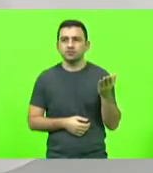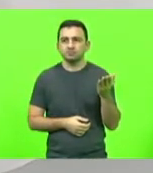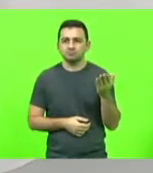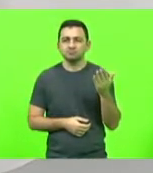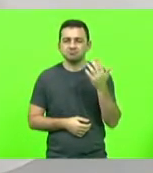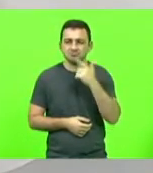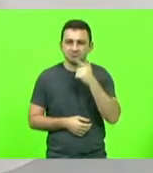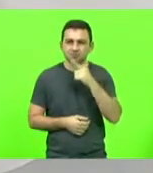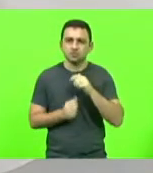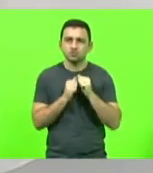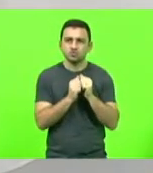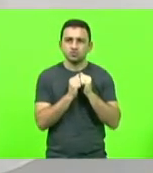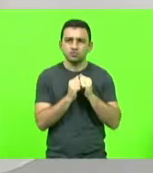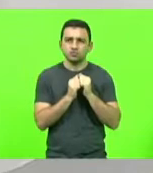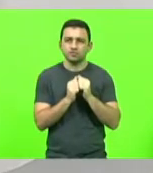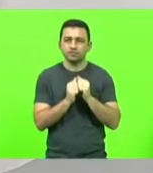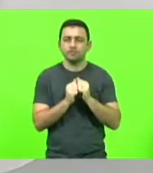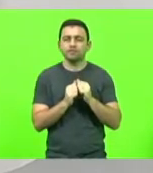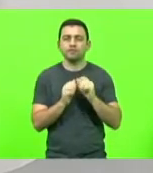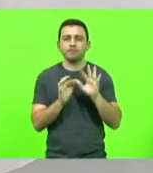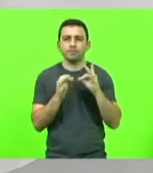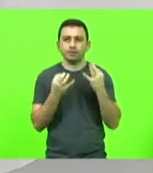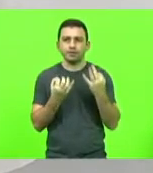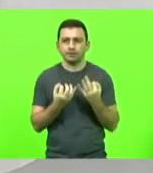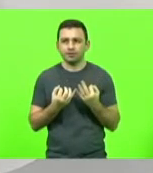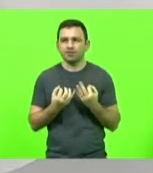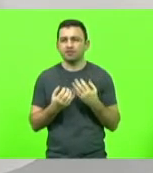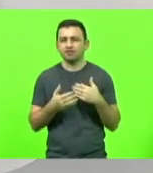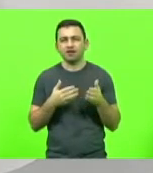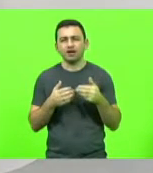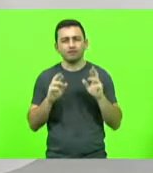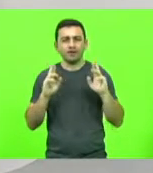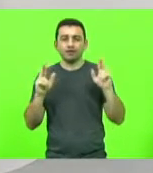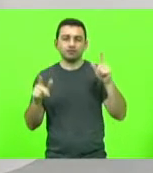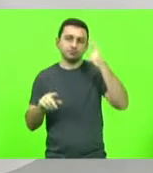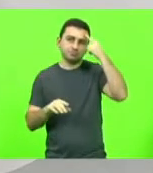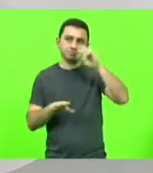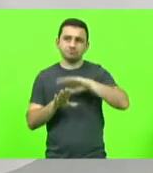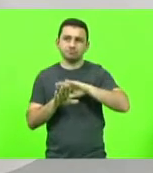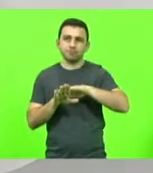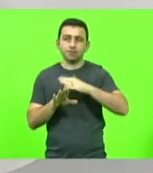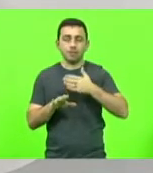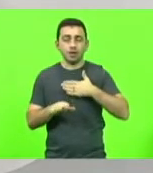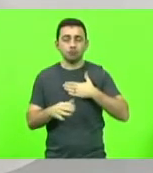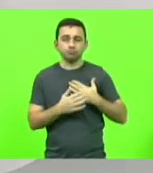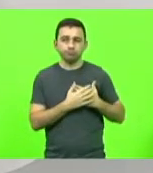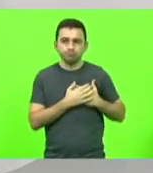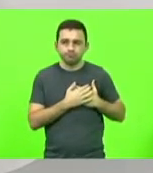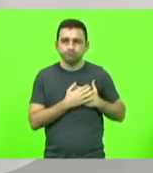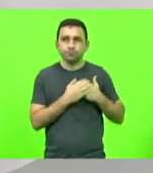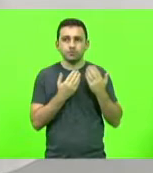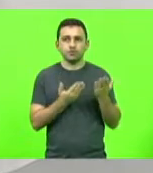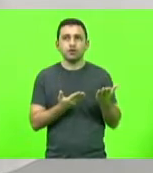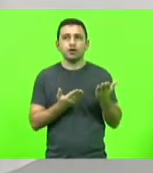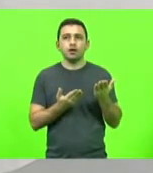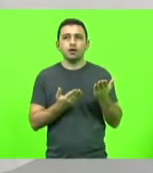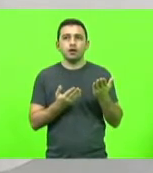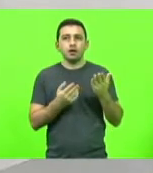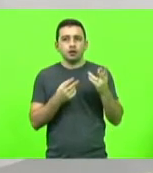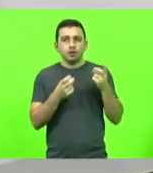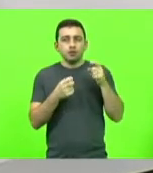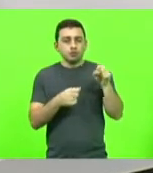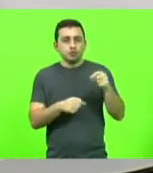e a despeito de diferenças ideológicas, deputado, algo que me toca o coração é ver a sua